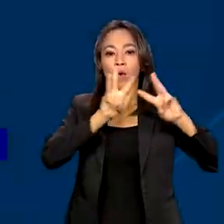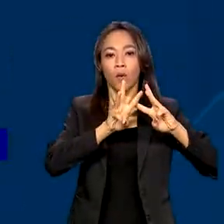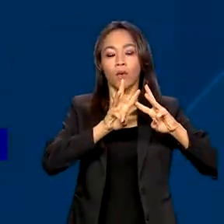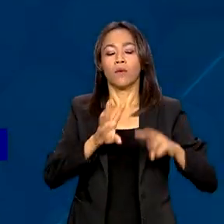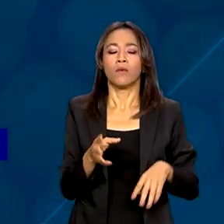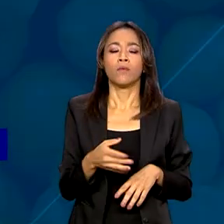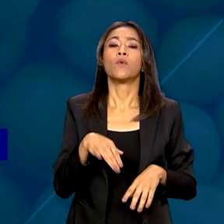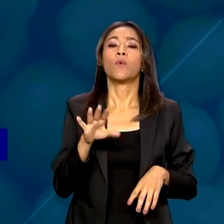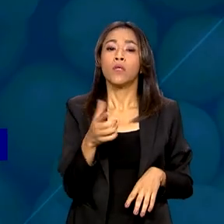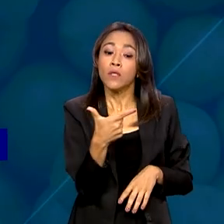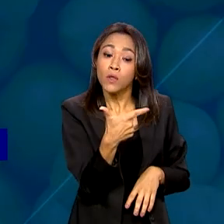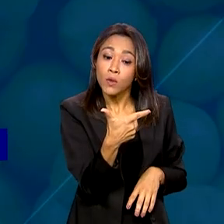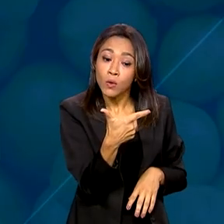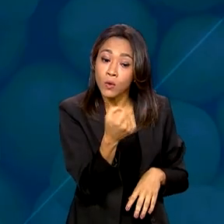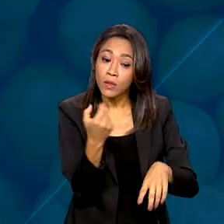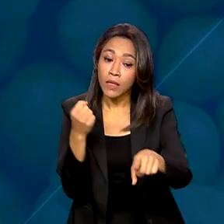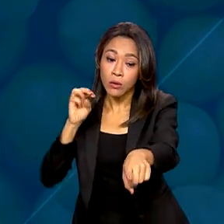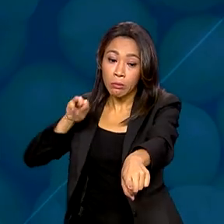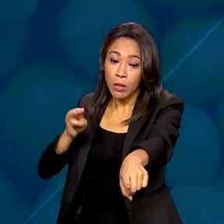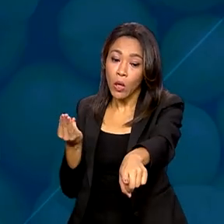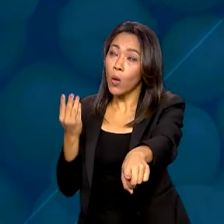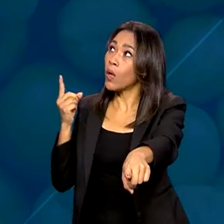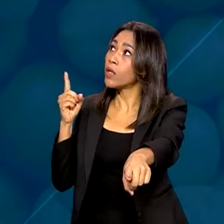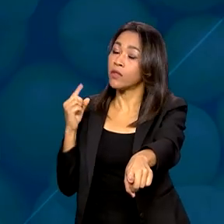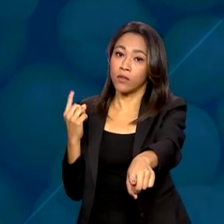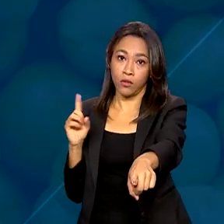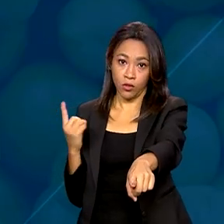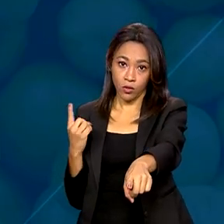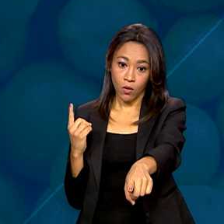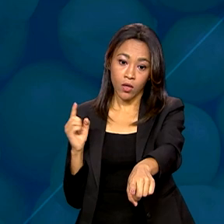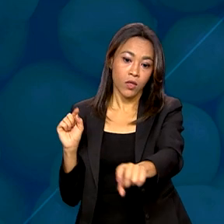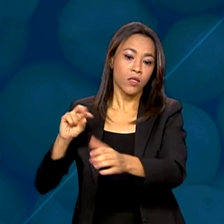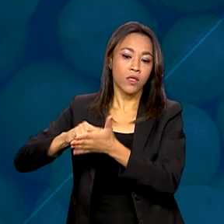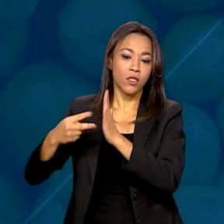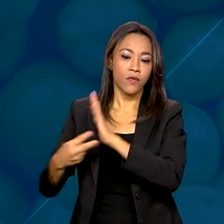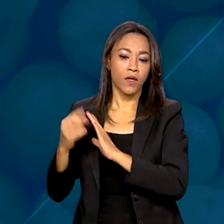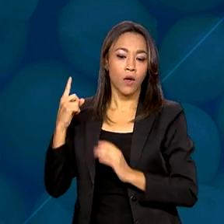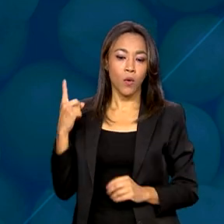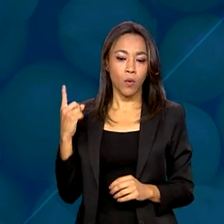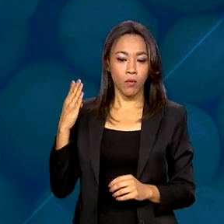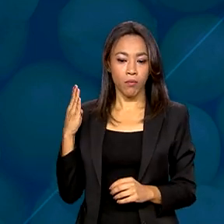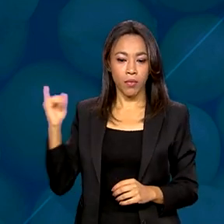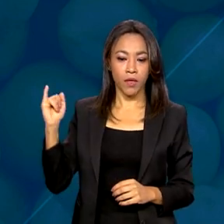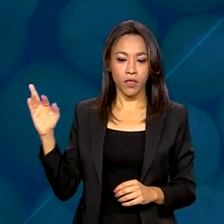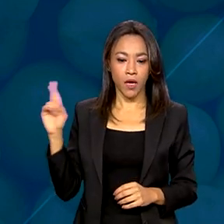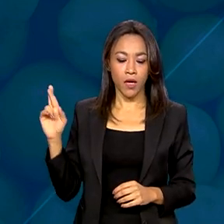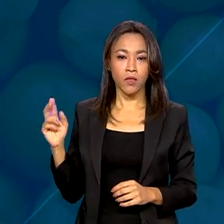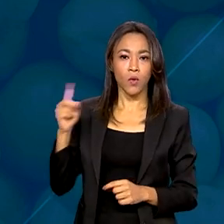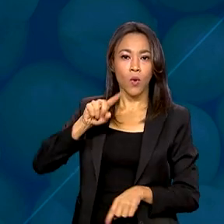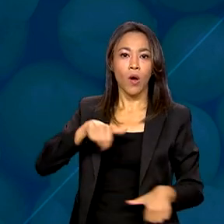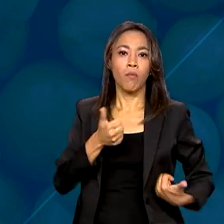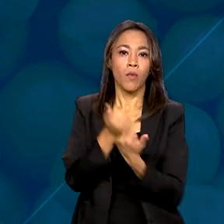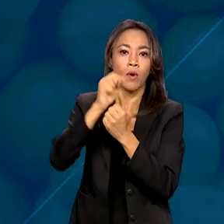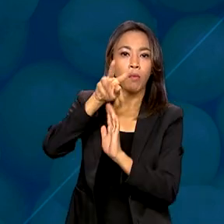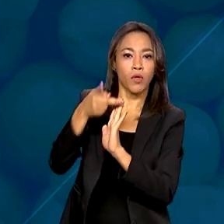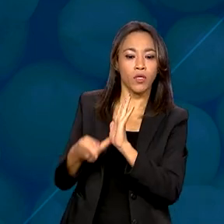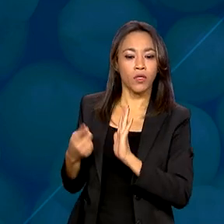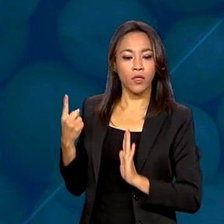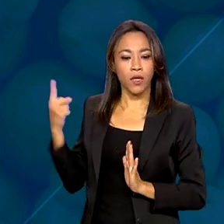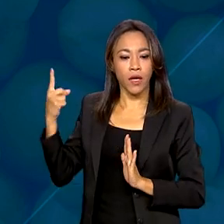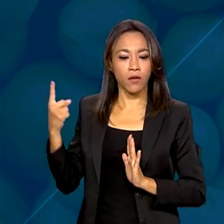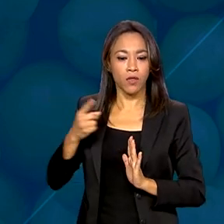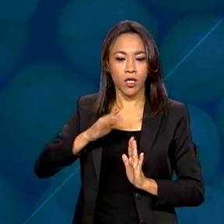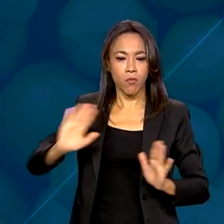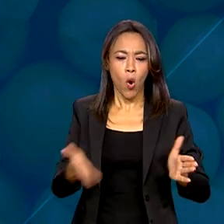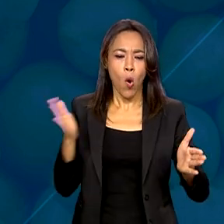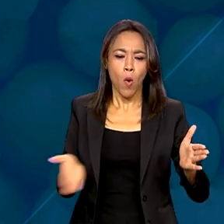mais de 200 milhões de dólares, o equivalente a 1 bilhão de reais, para financiar projetos que aumentem a produção de